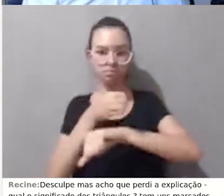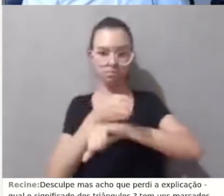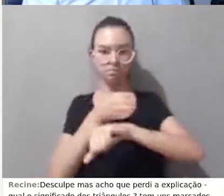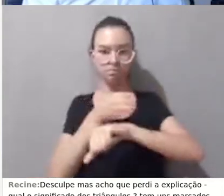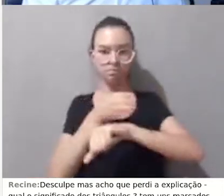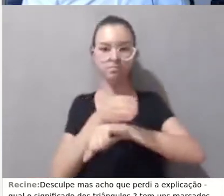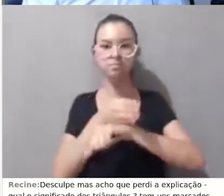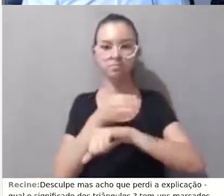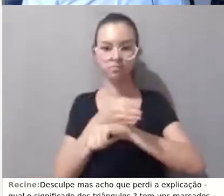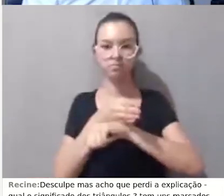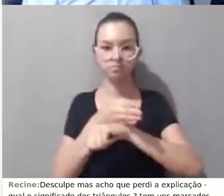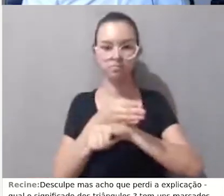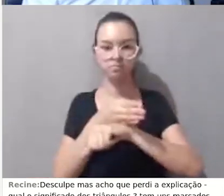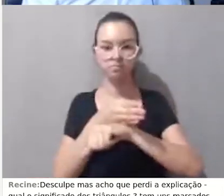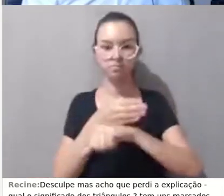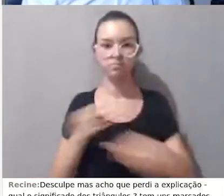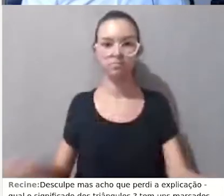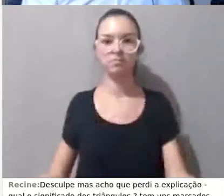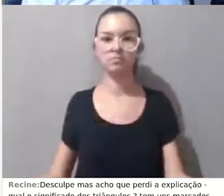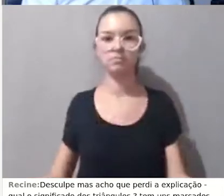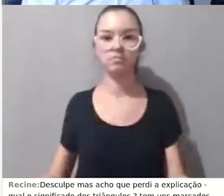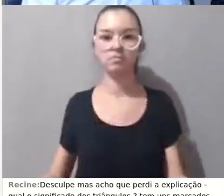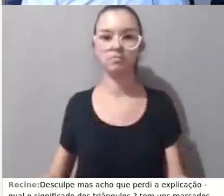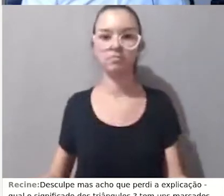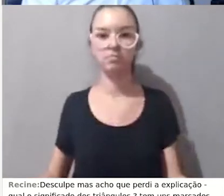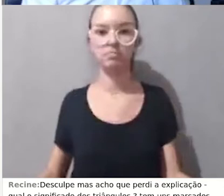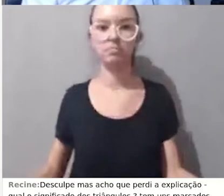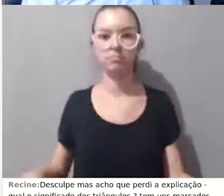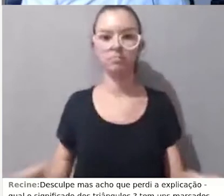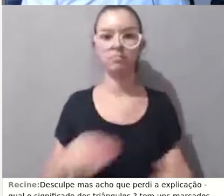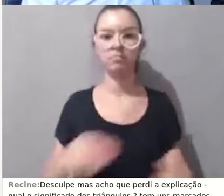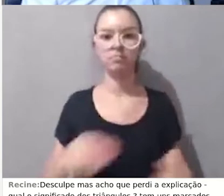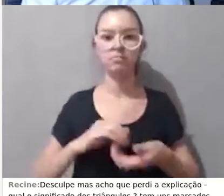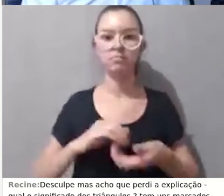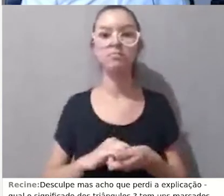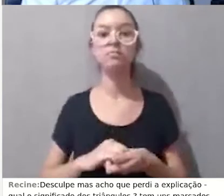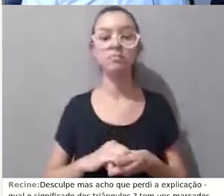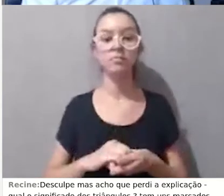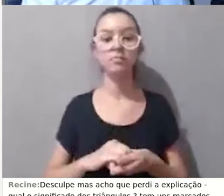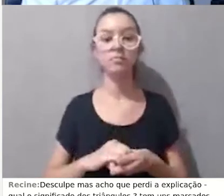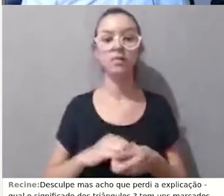perdão, participação não, nesse gráfico aqui de